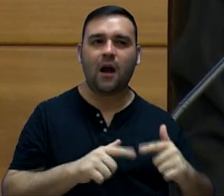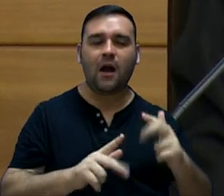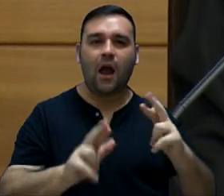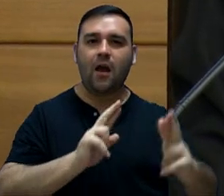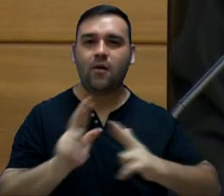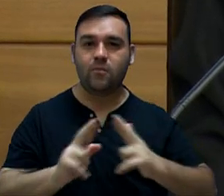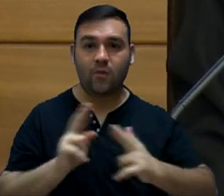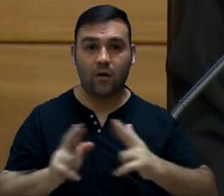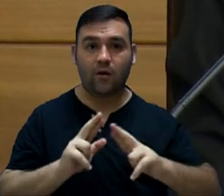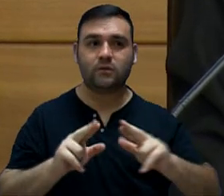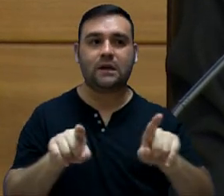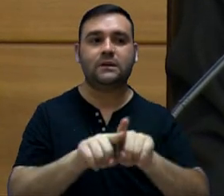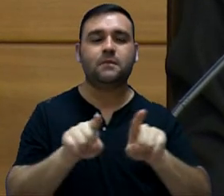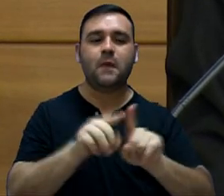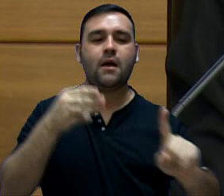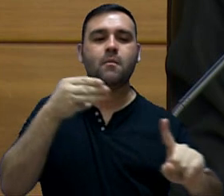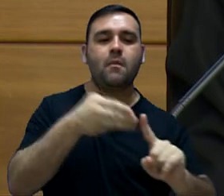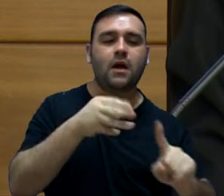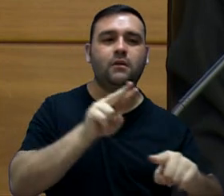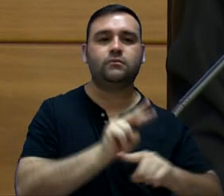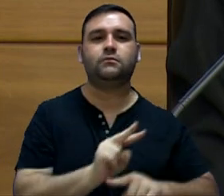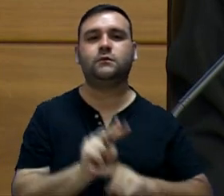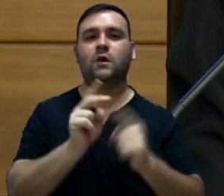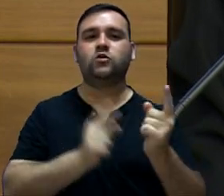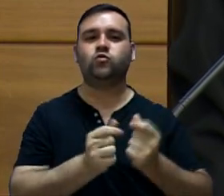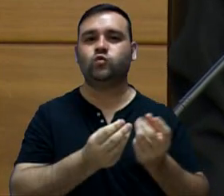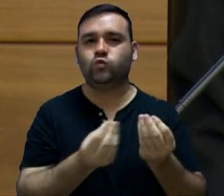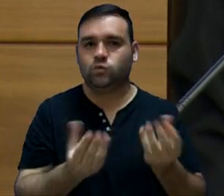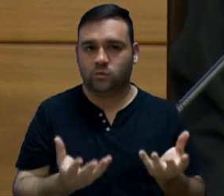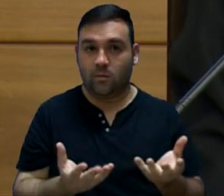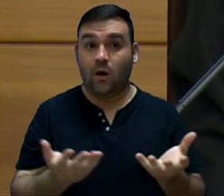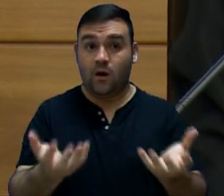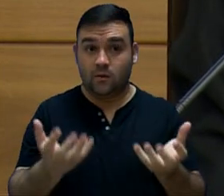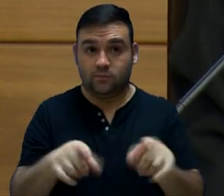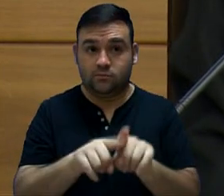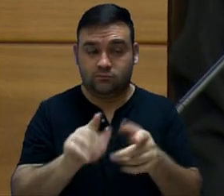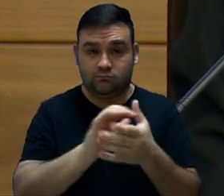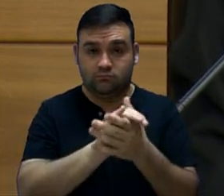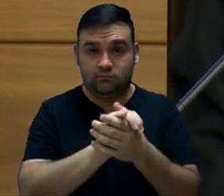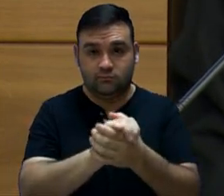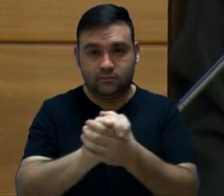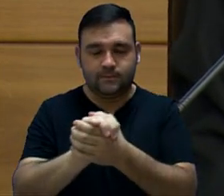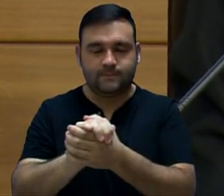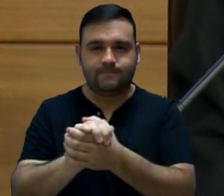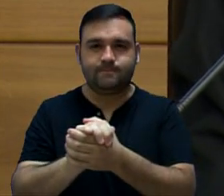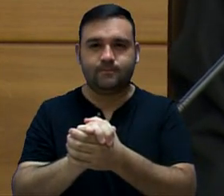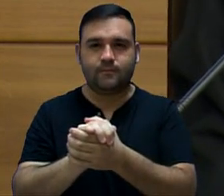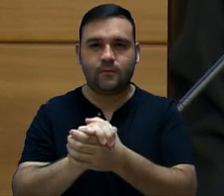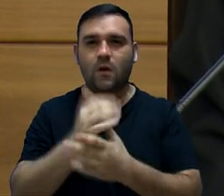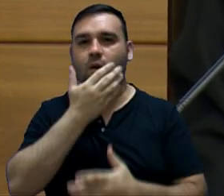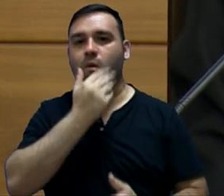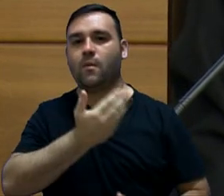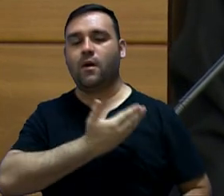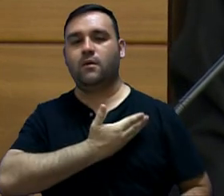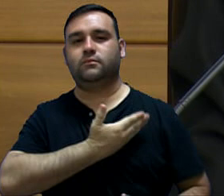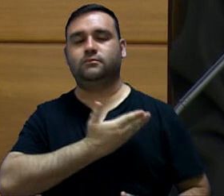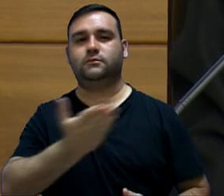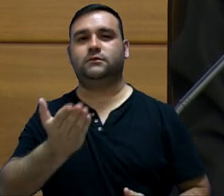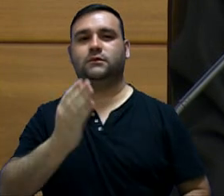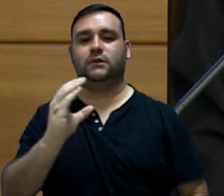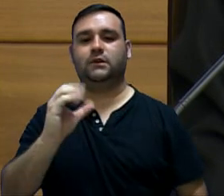resultados e as metas fiscais. Eu gostaria, então, de cumprimentar o nosso amigo